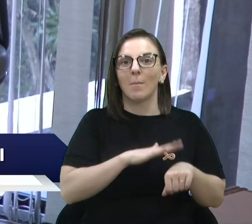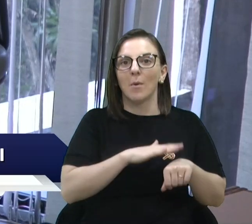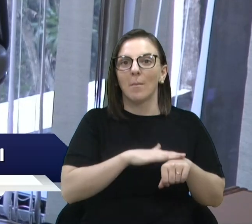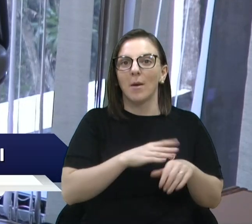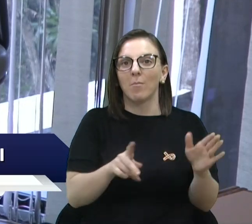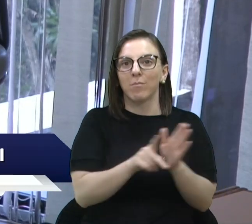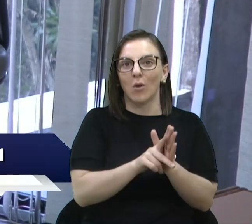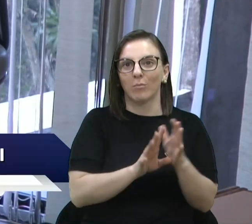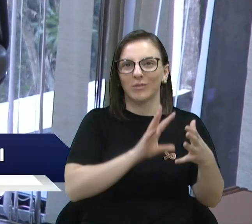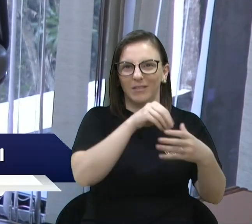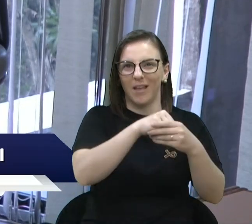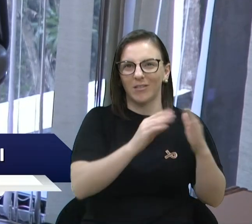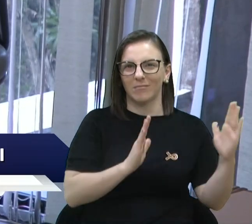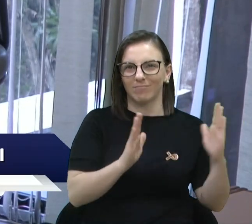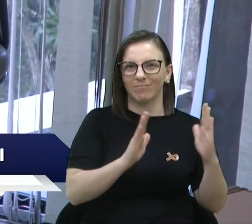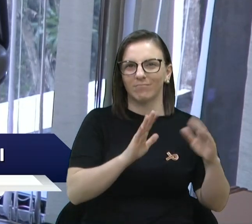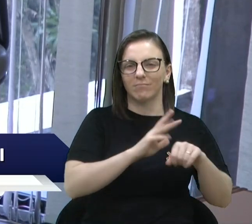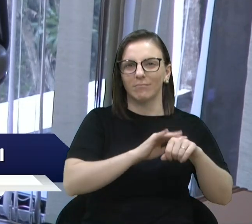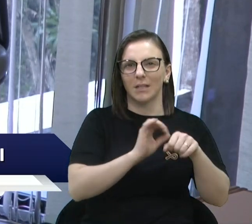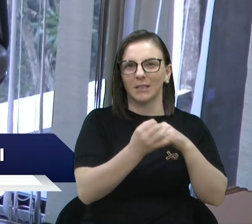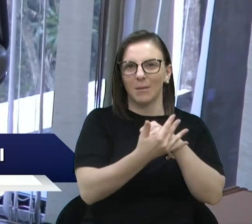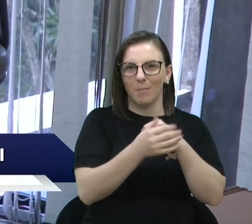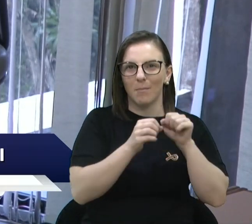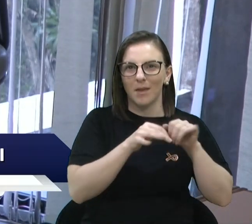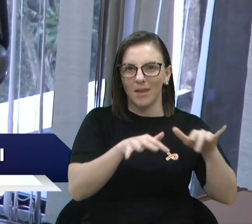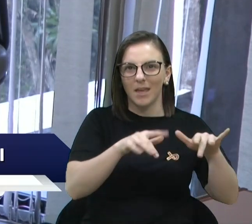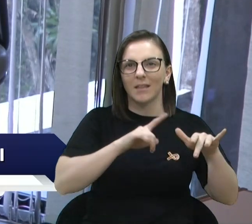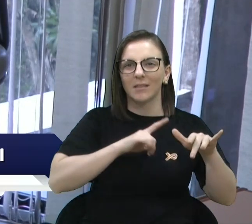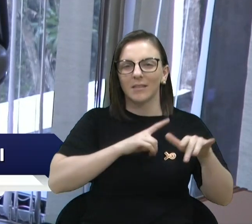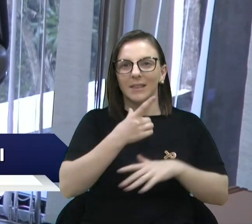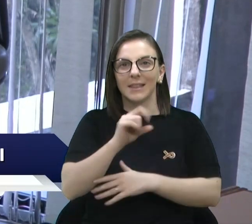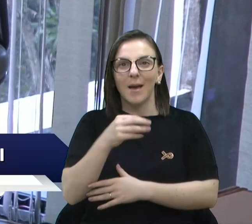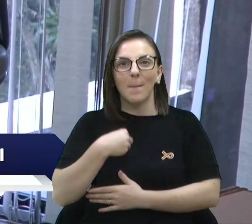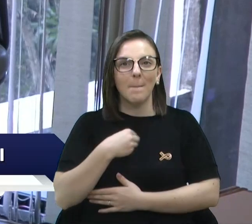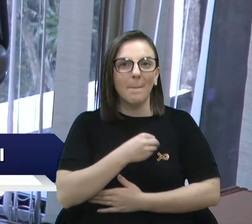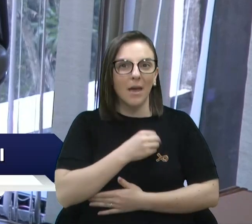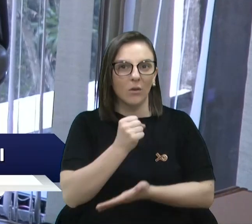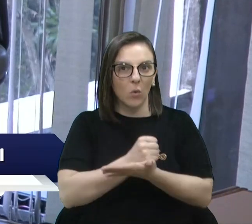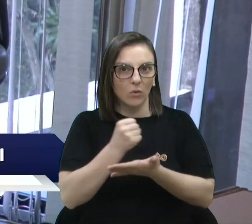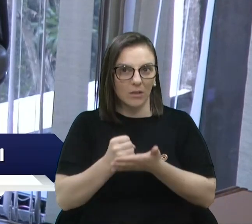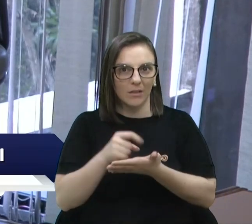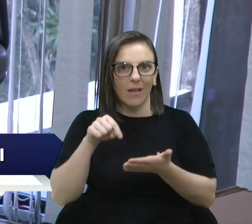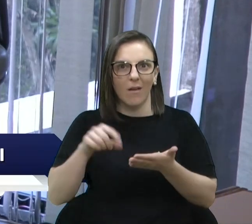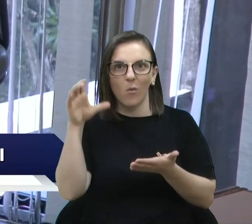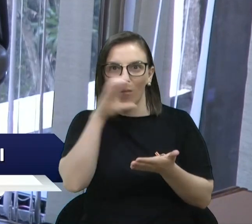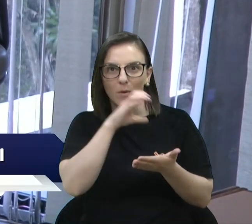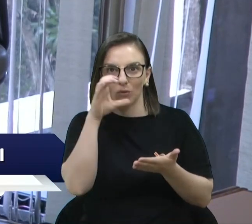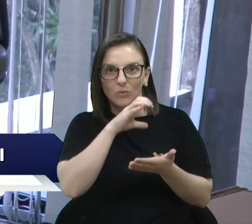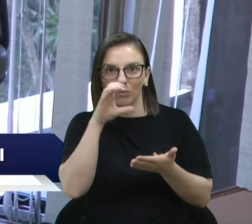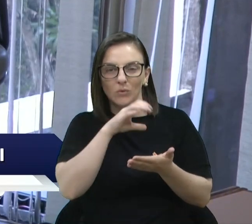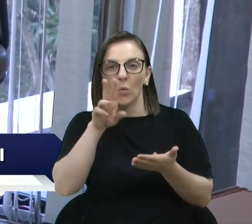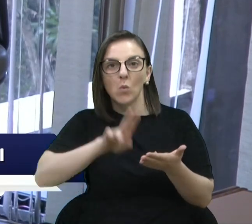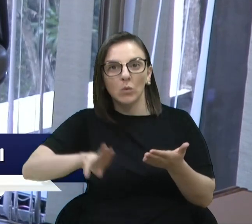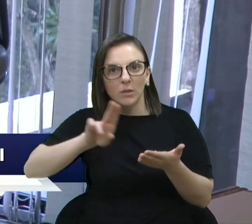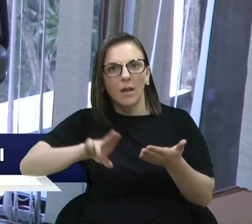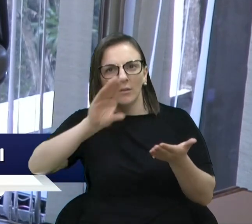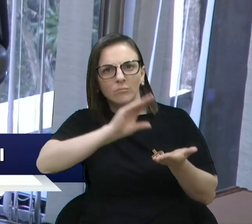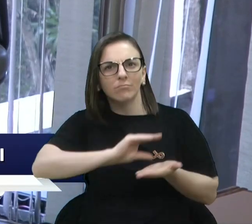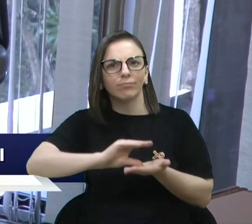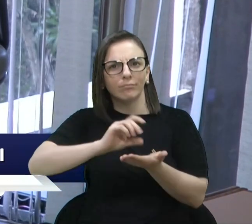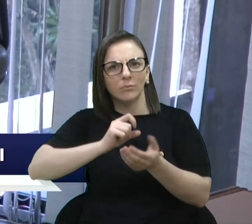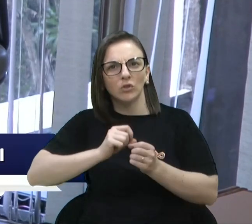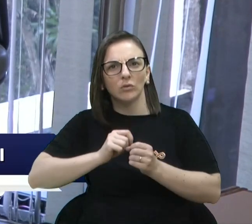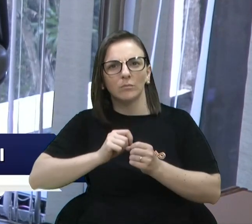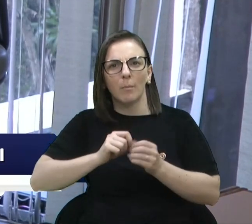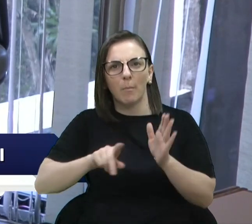nós tínhamos, chegamos a ter 10 médicos em regime de contratação emergencial, utilizando recursos para isso,